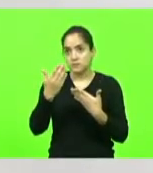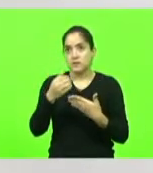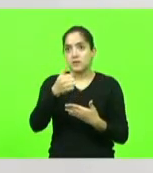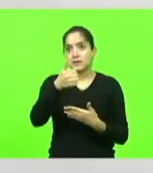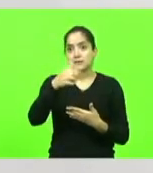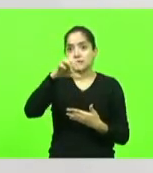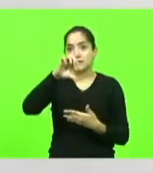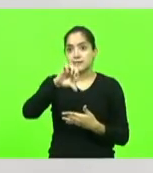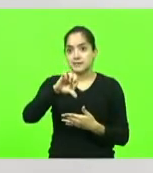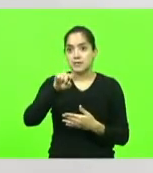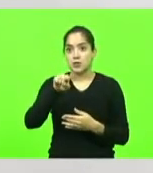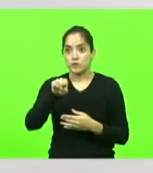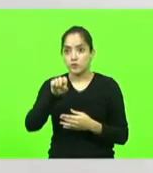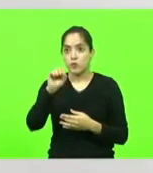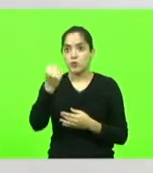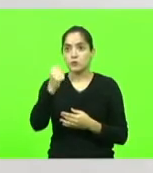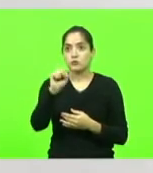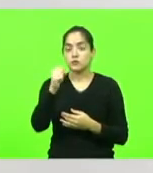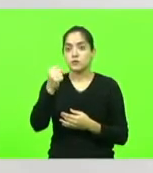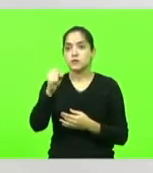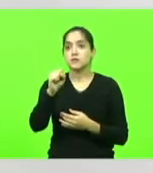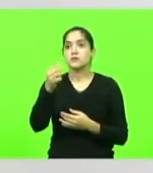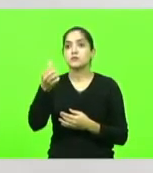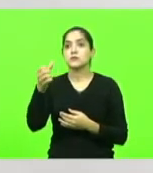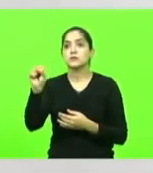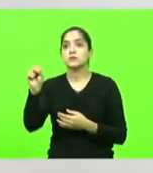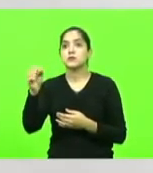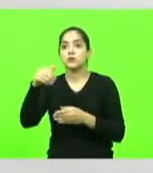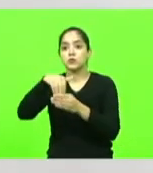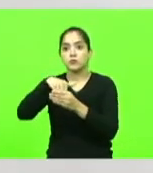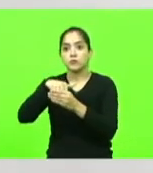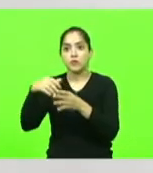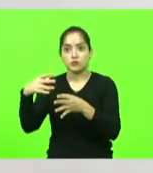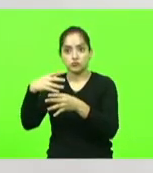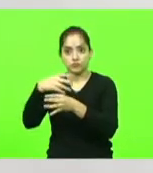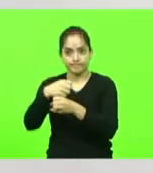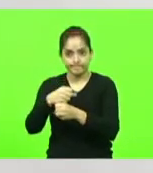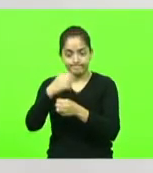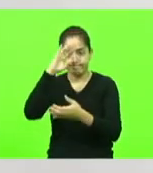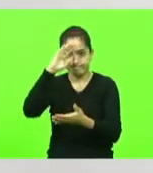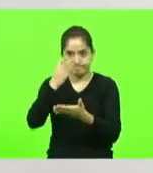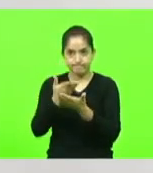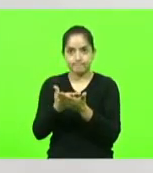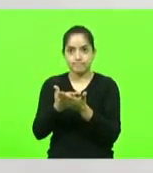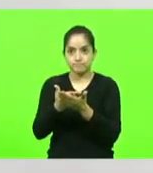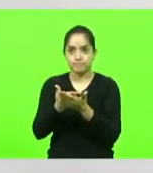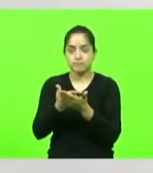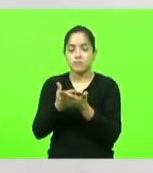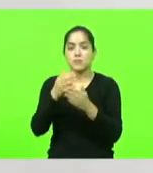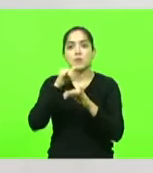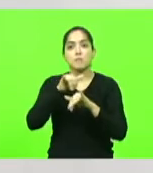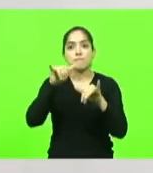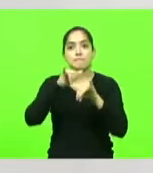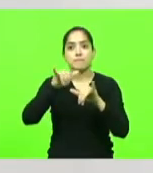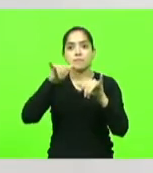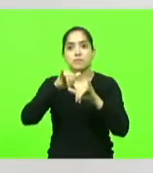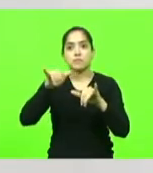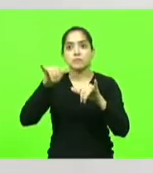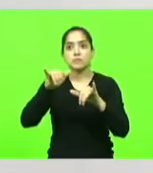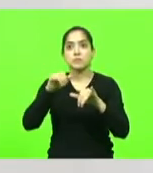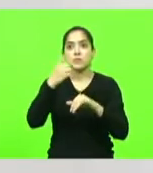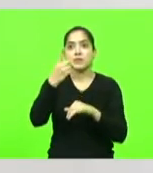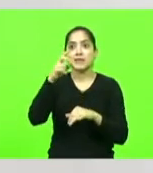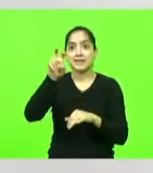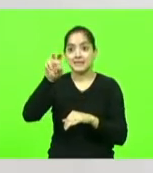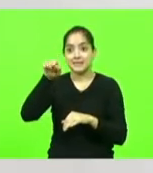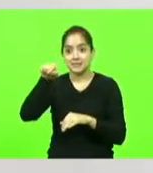.868 votos de confiança, em uma campanha franciscana, onde gastei 15 mil reais